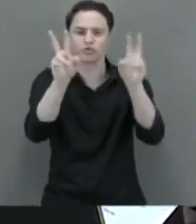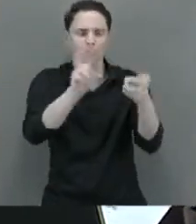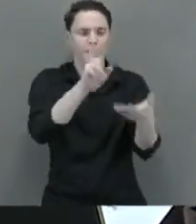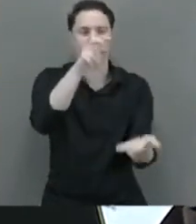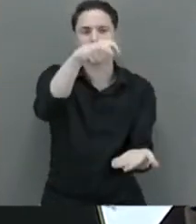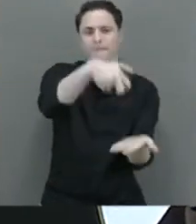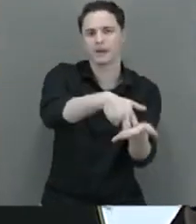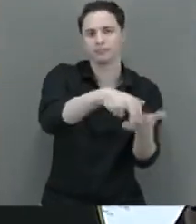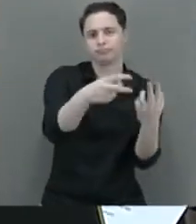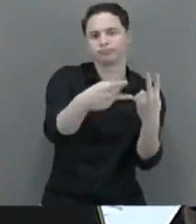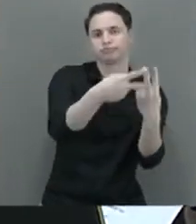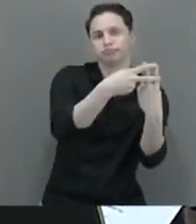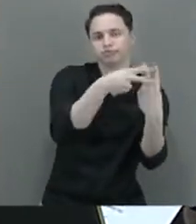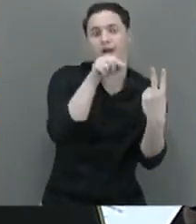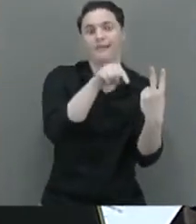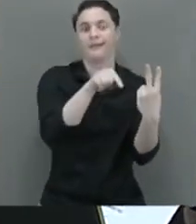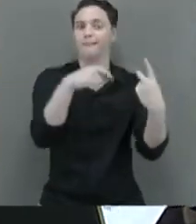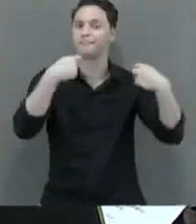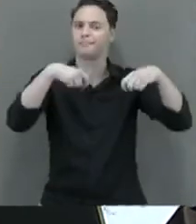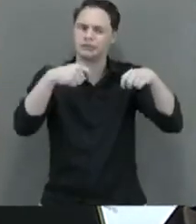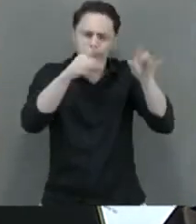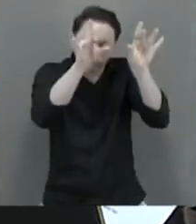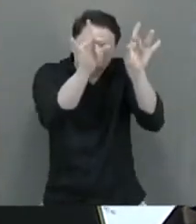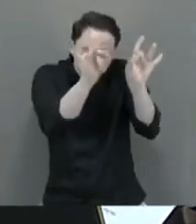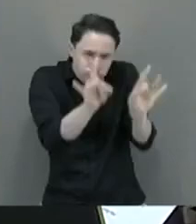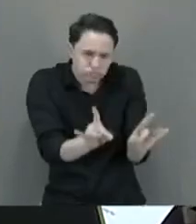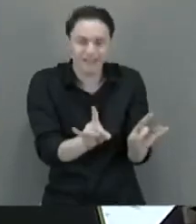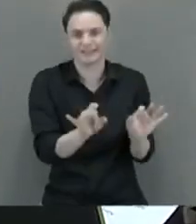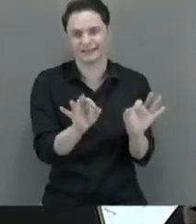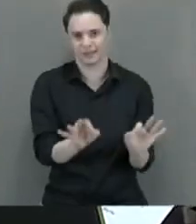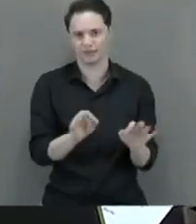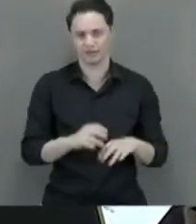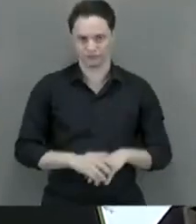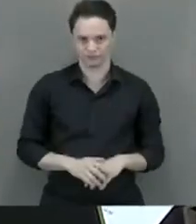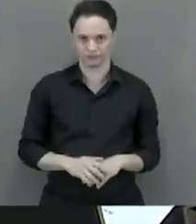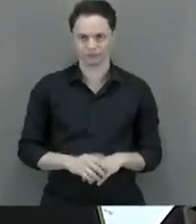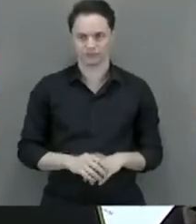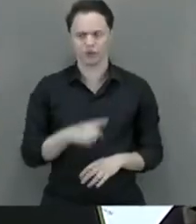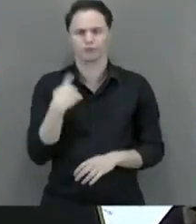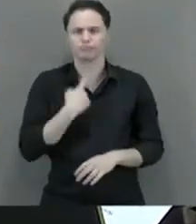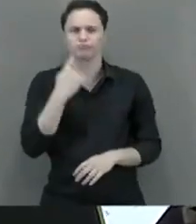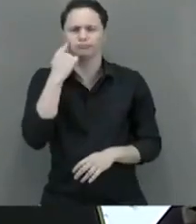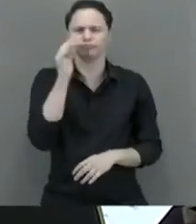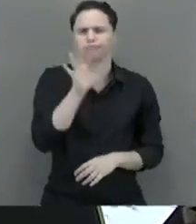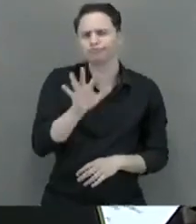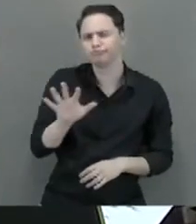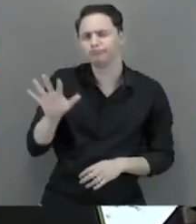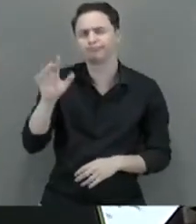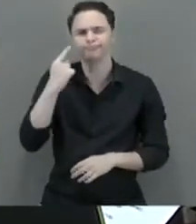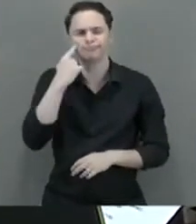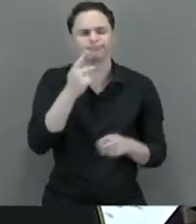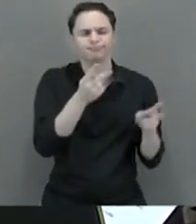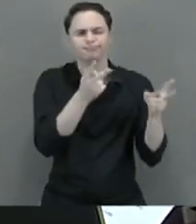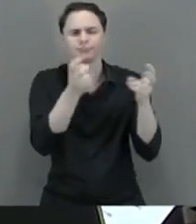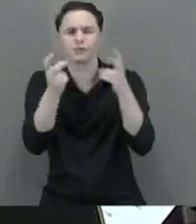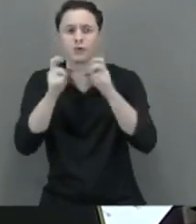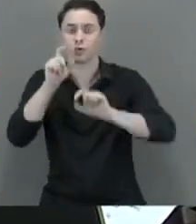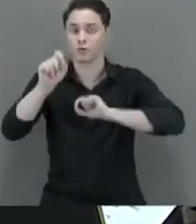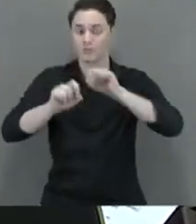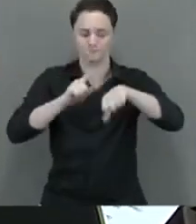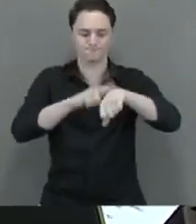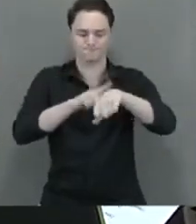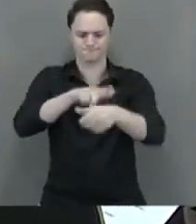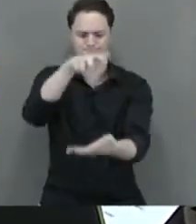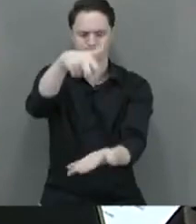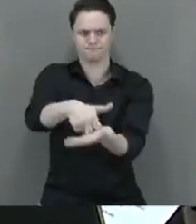condenado sejam precisos. Neste cenário, entendemos que a previsão de indicação da sentença do período